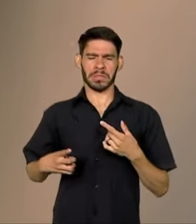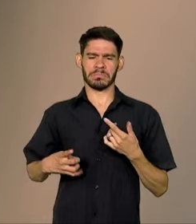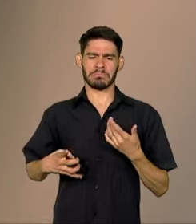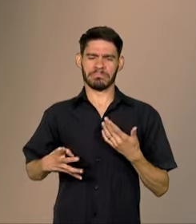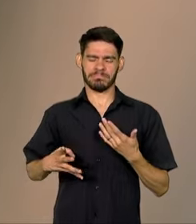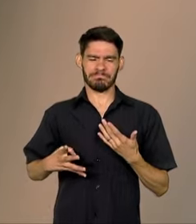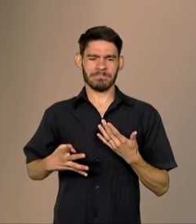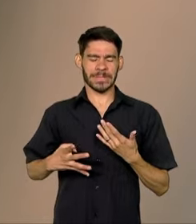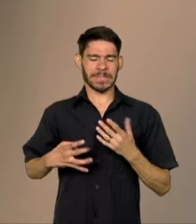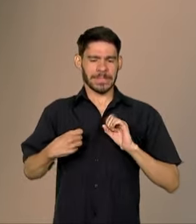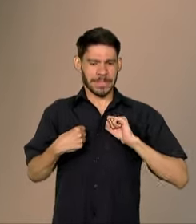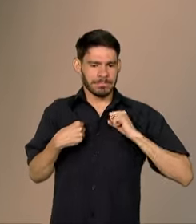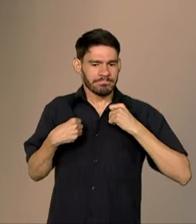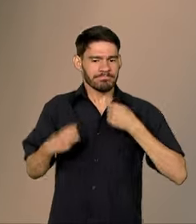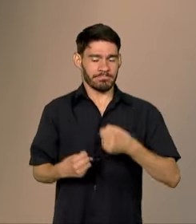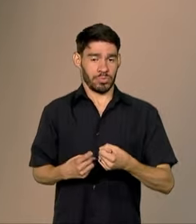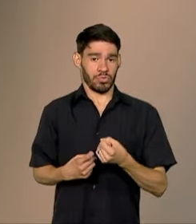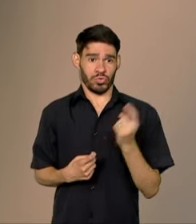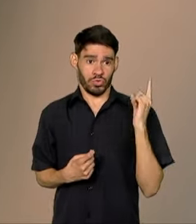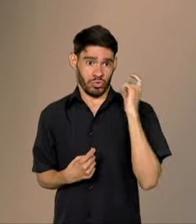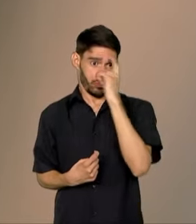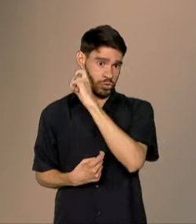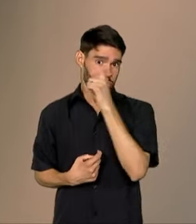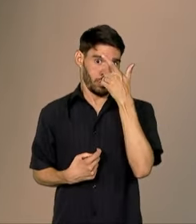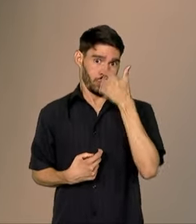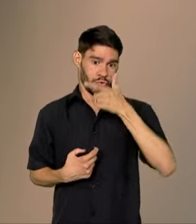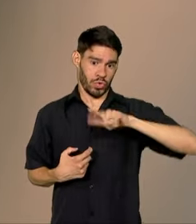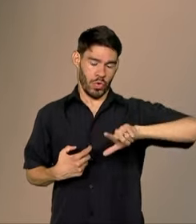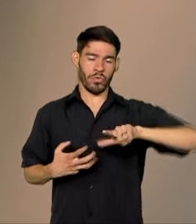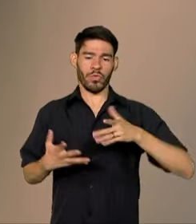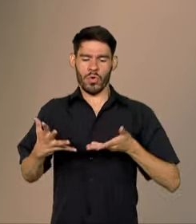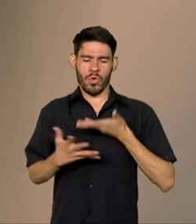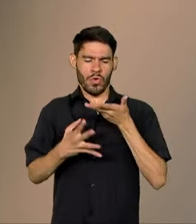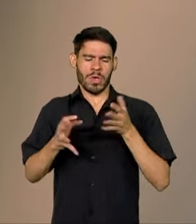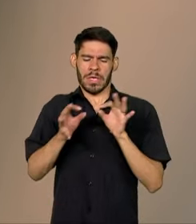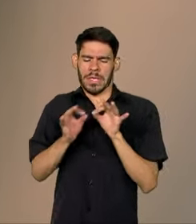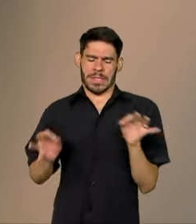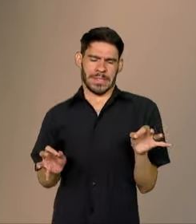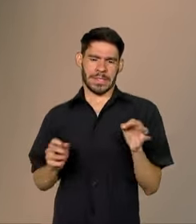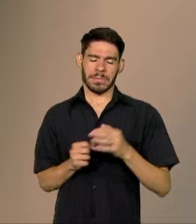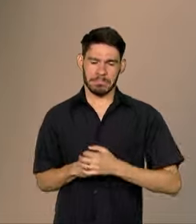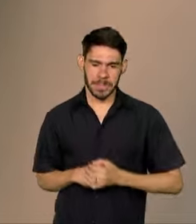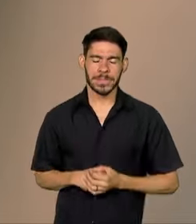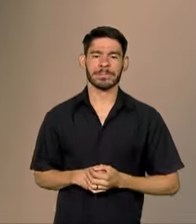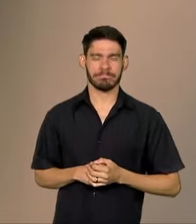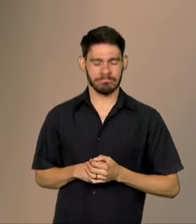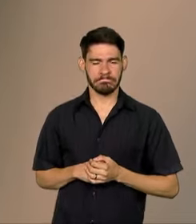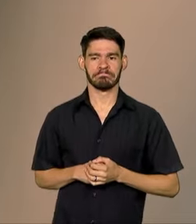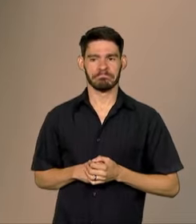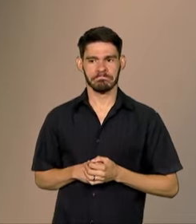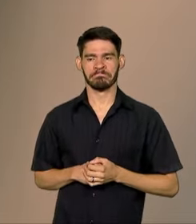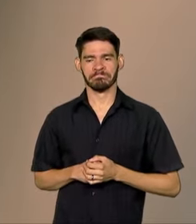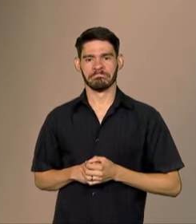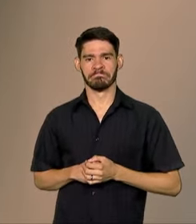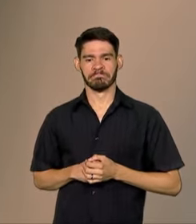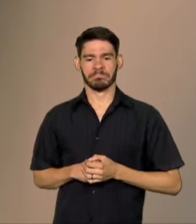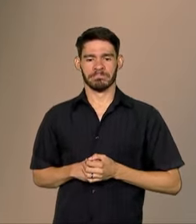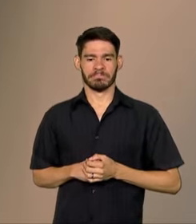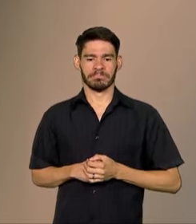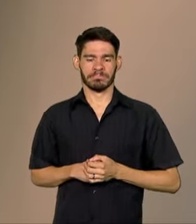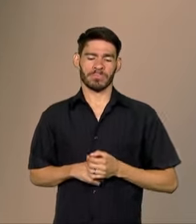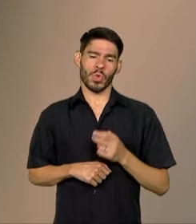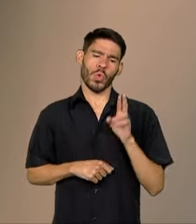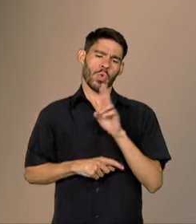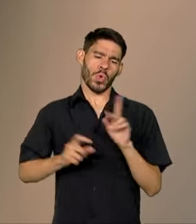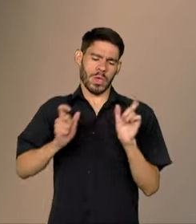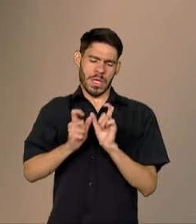enfrentar novas dificuldades. O tratamento simplificou-se muito. Eu usei o